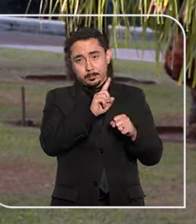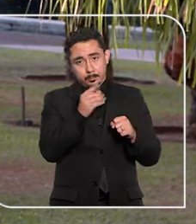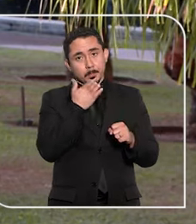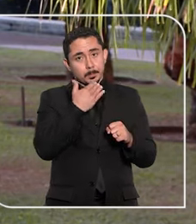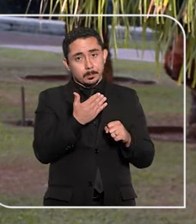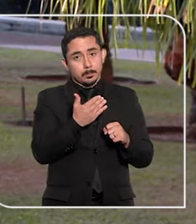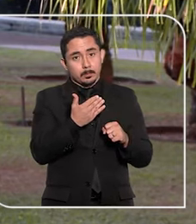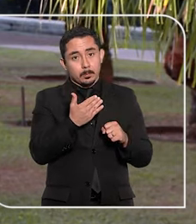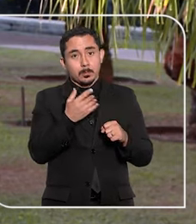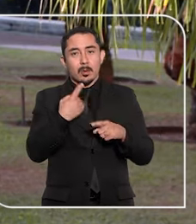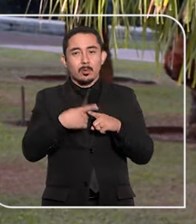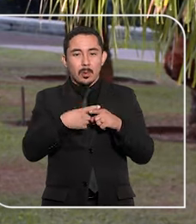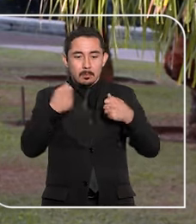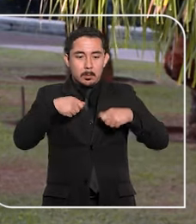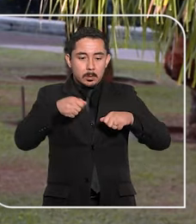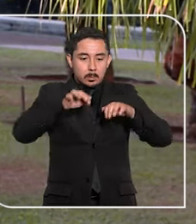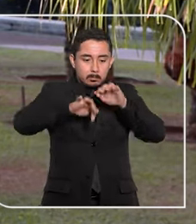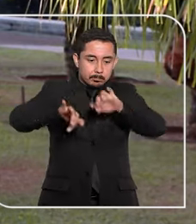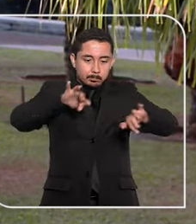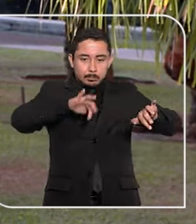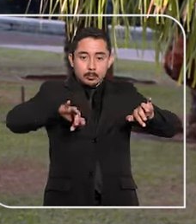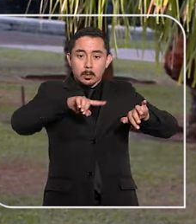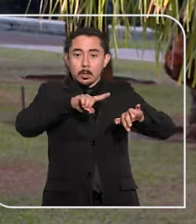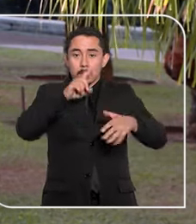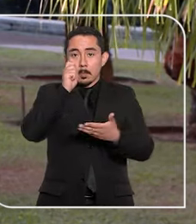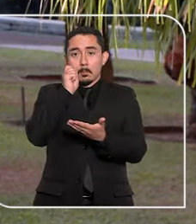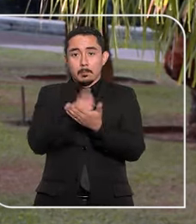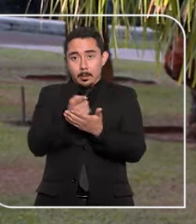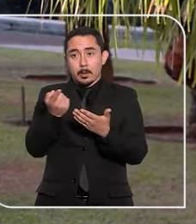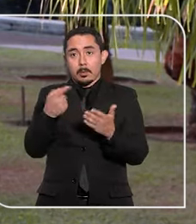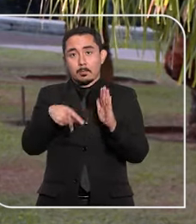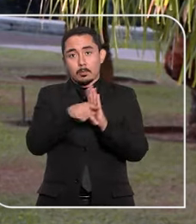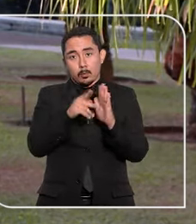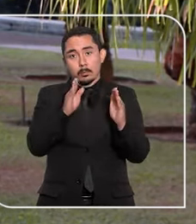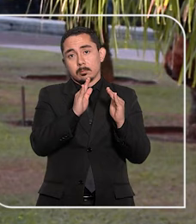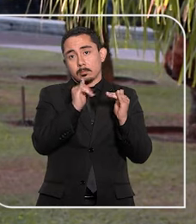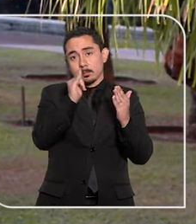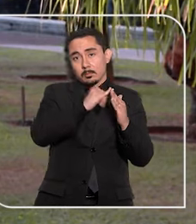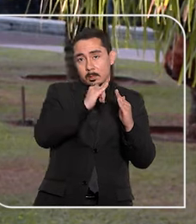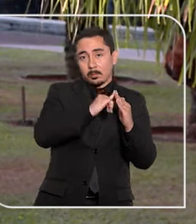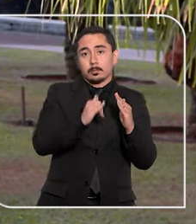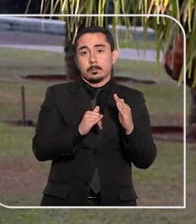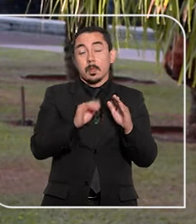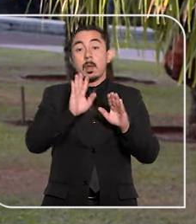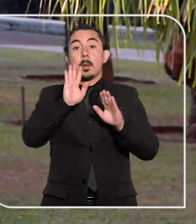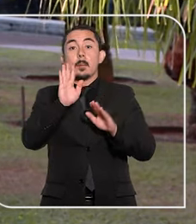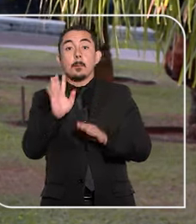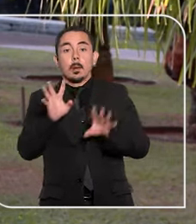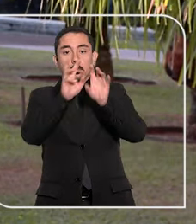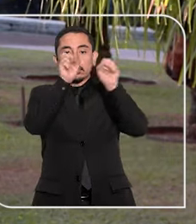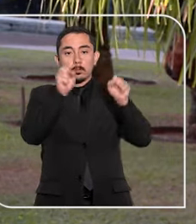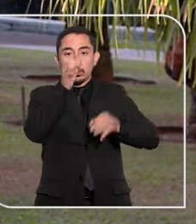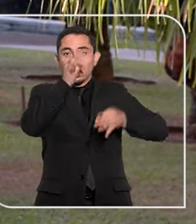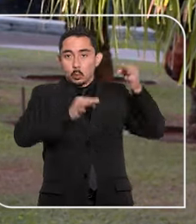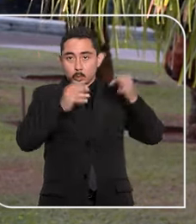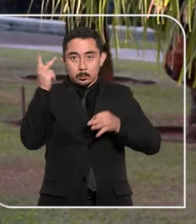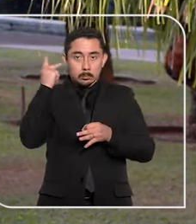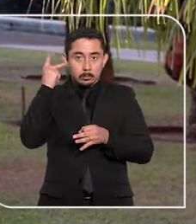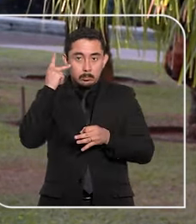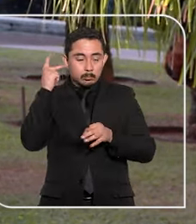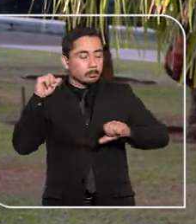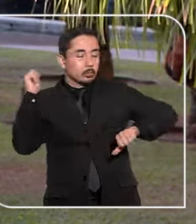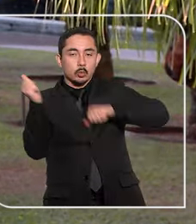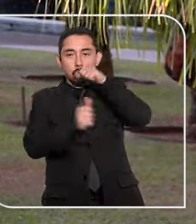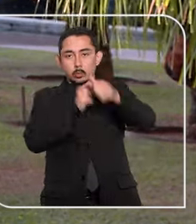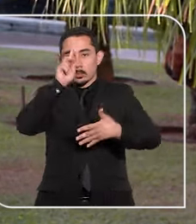Segundo ele, a partilha seria necessária para definir a possível indenização pelo uso do imóvel. Mas o Tribunal de Justiça de São Paulo